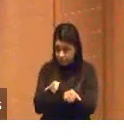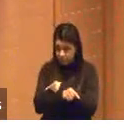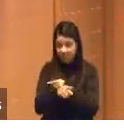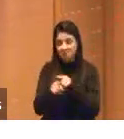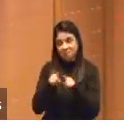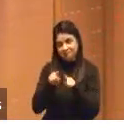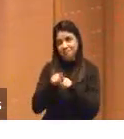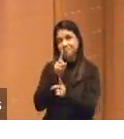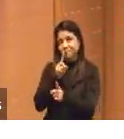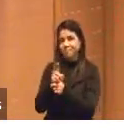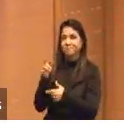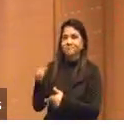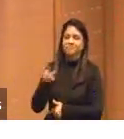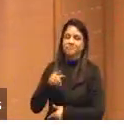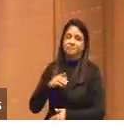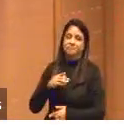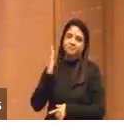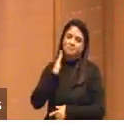no chat GPT.